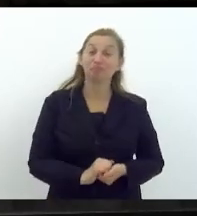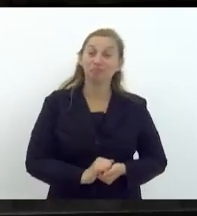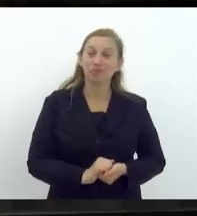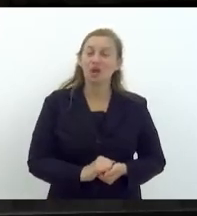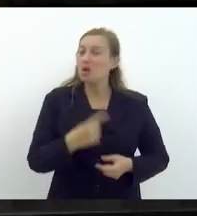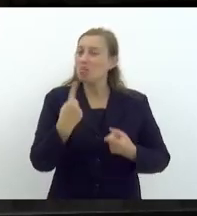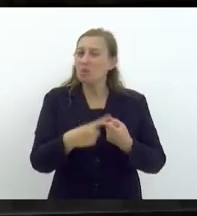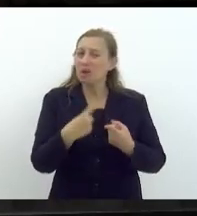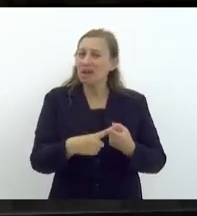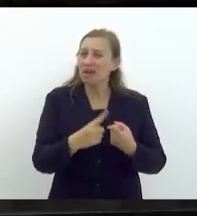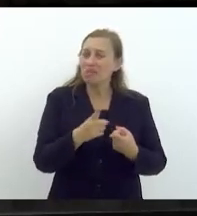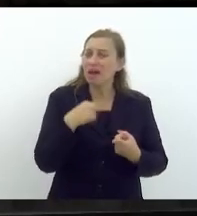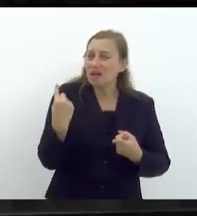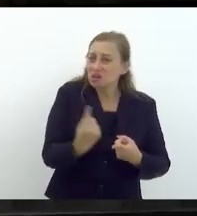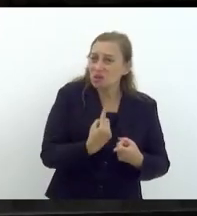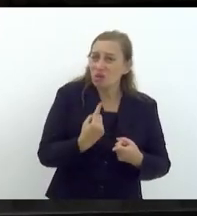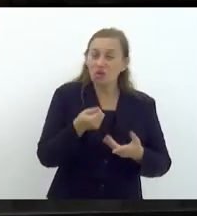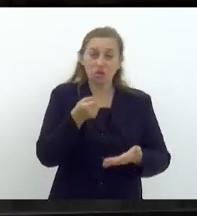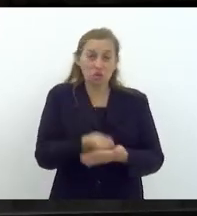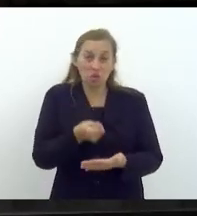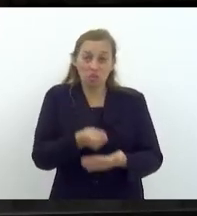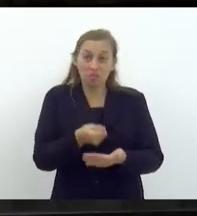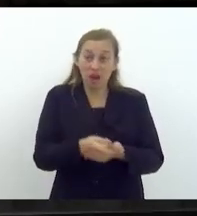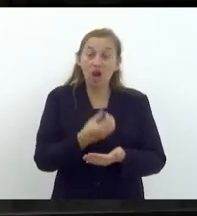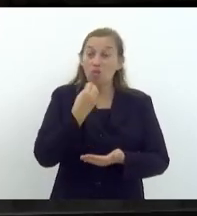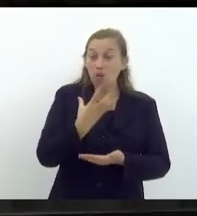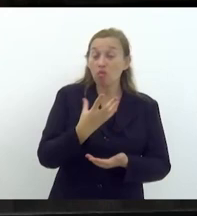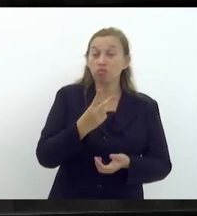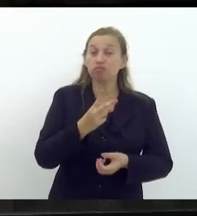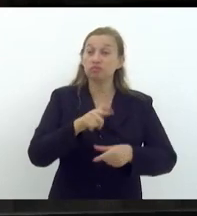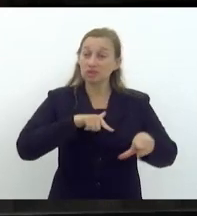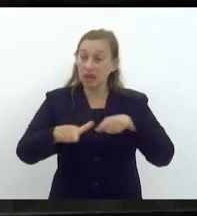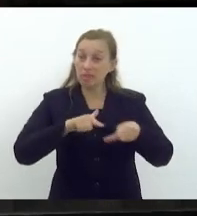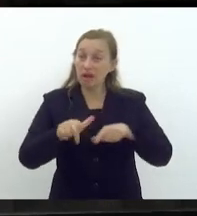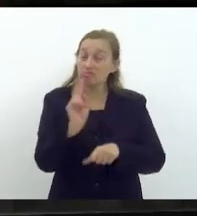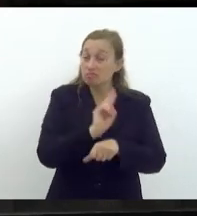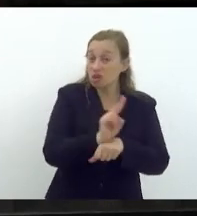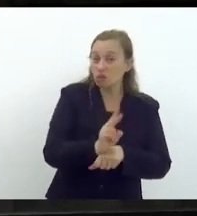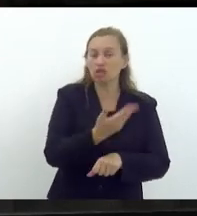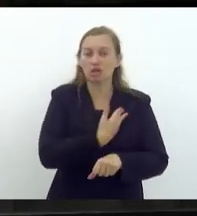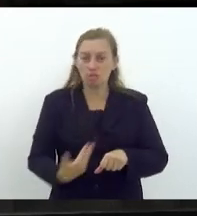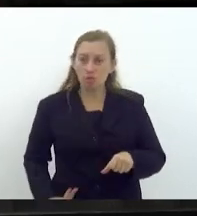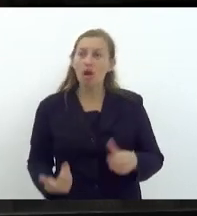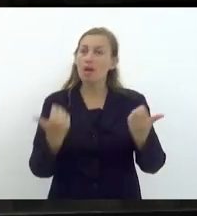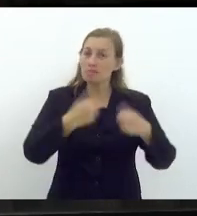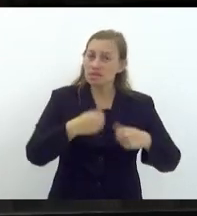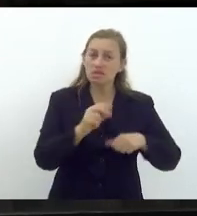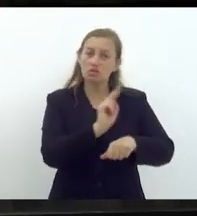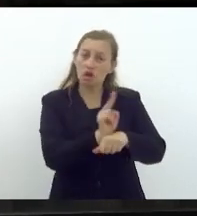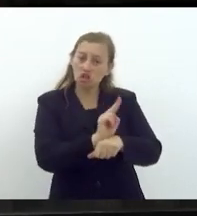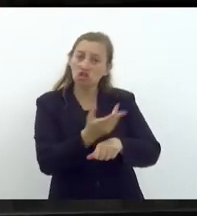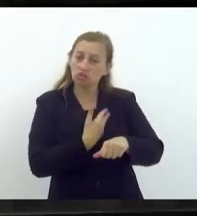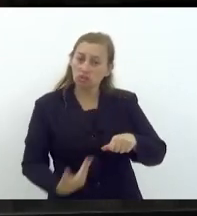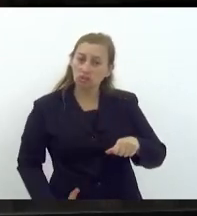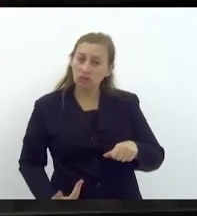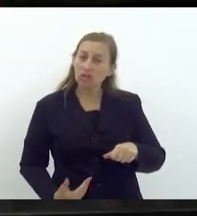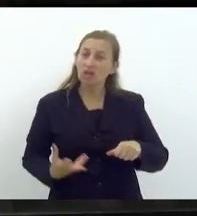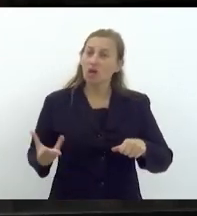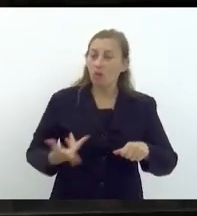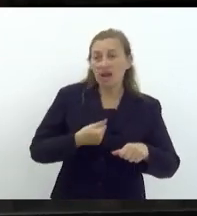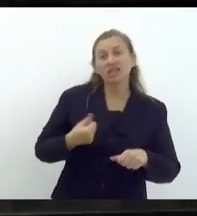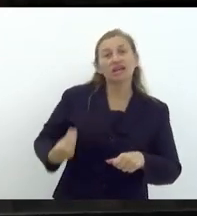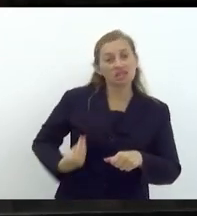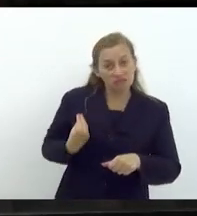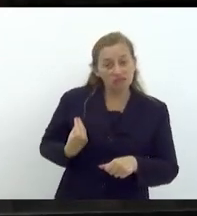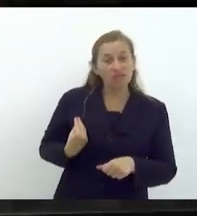É porque, a gente prestar, cobrar um bom serviço do agente de segurança pública, gente precisa que o agente de segurança pública esteja em condições adequadas de